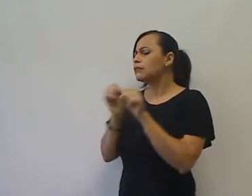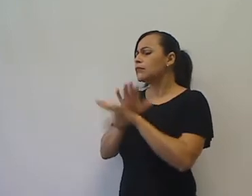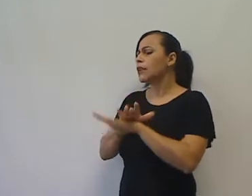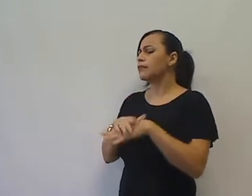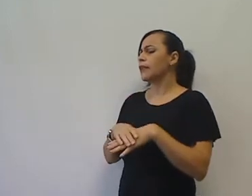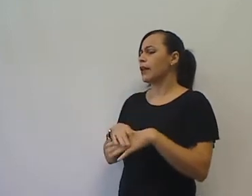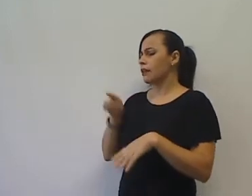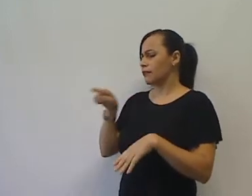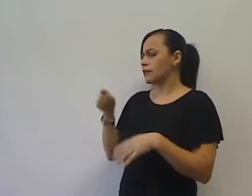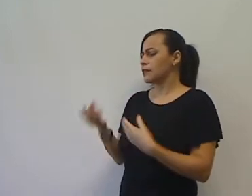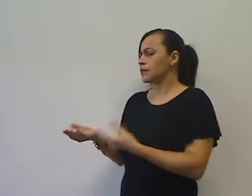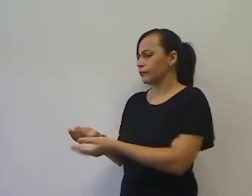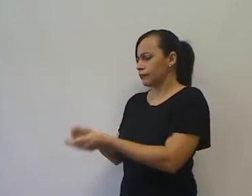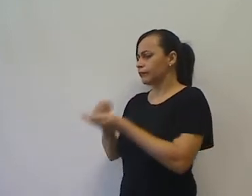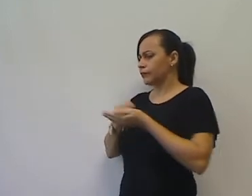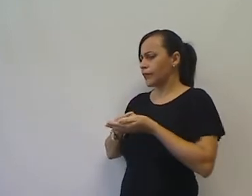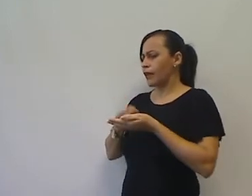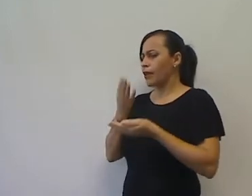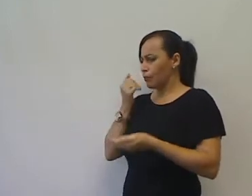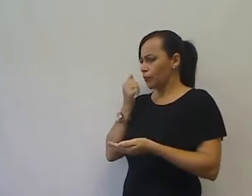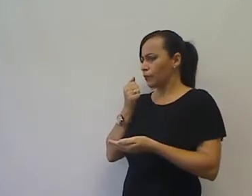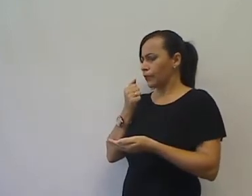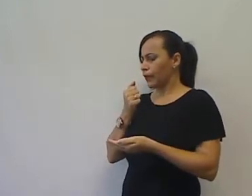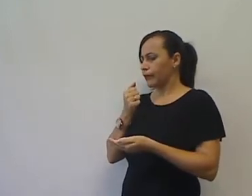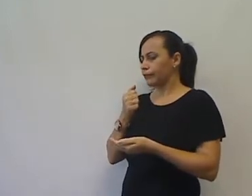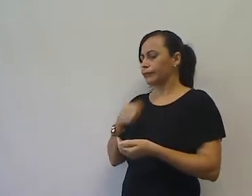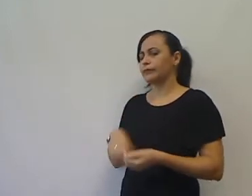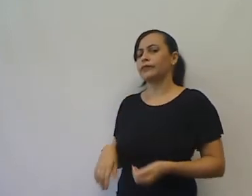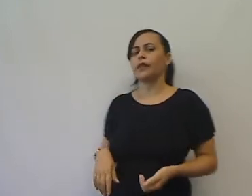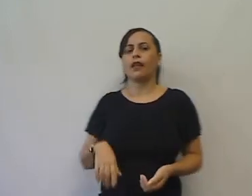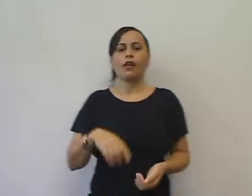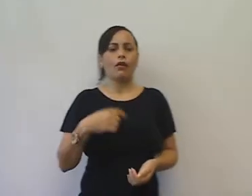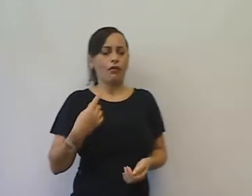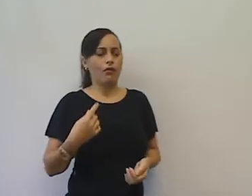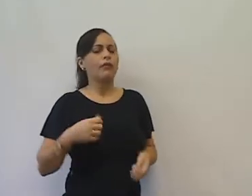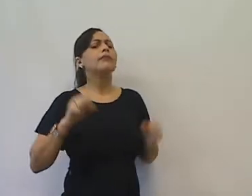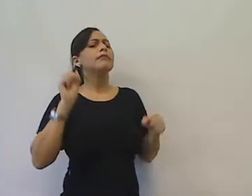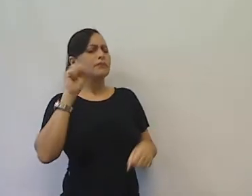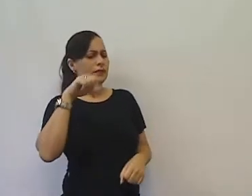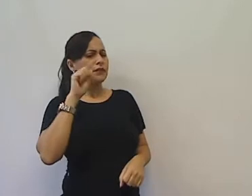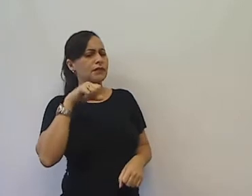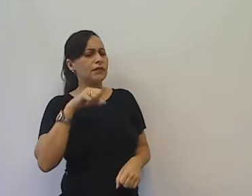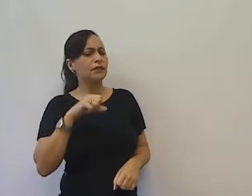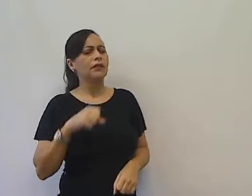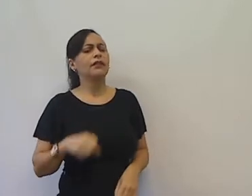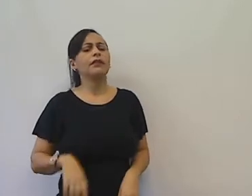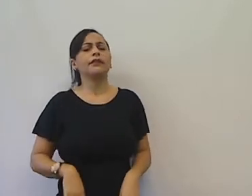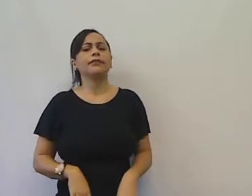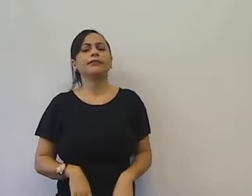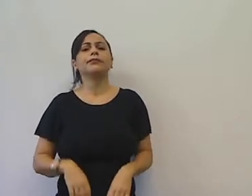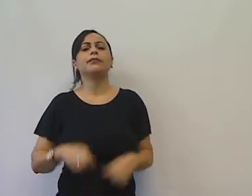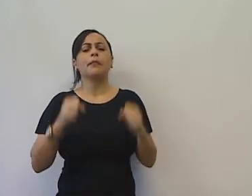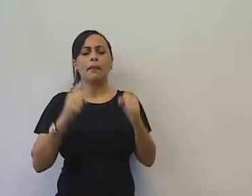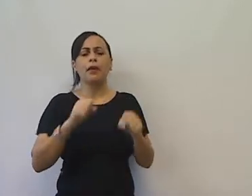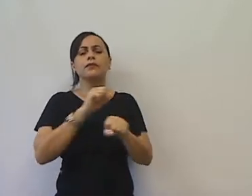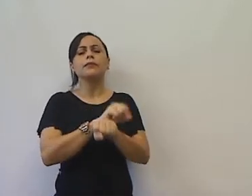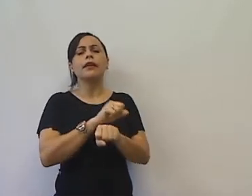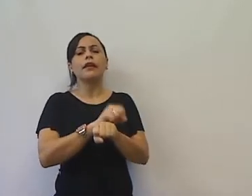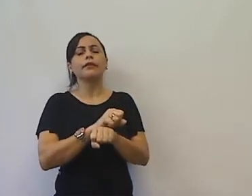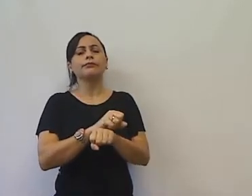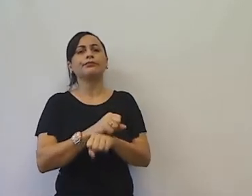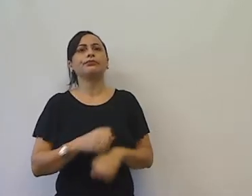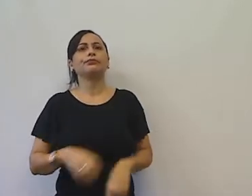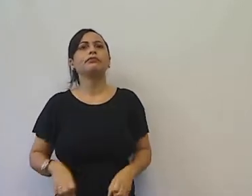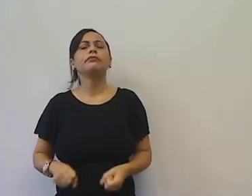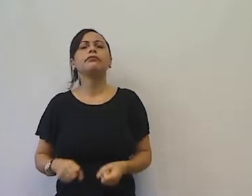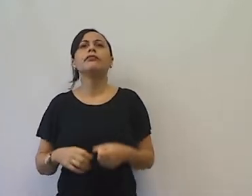claro que sim, com certeza. E o tempo foi passando. E aí, essa sopa fica